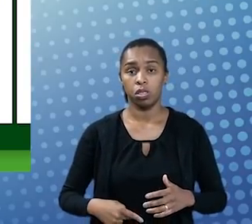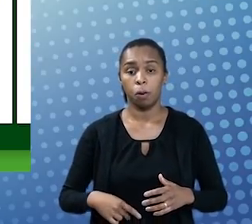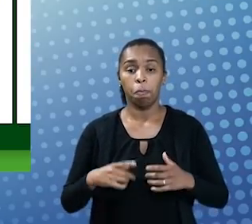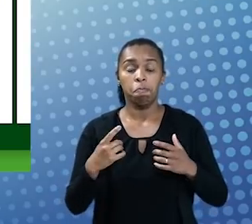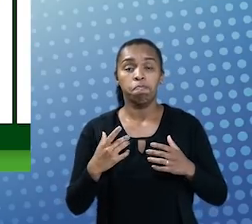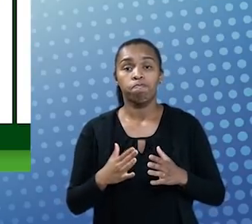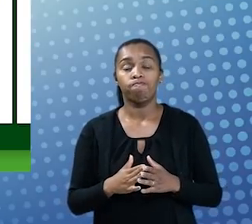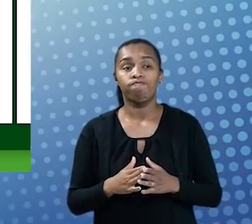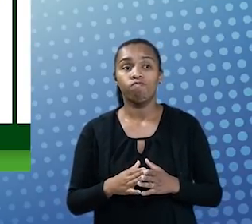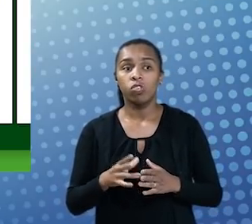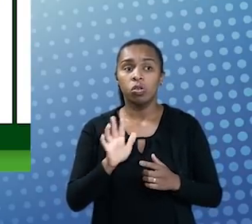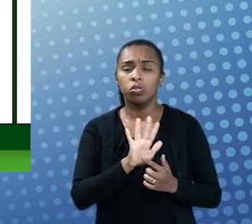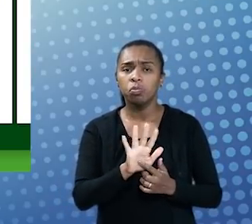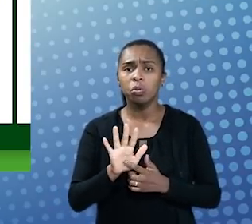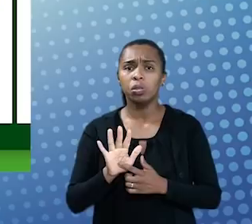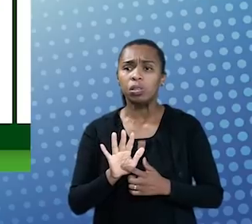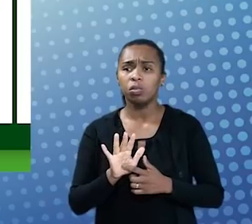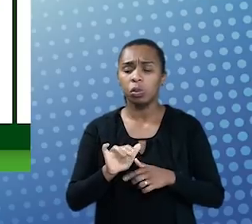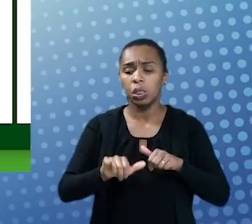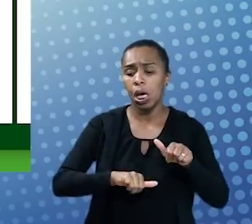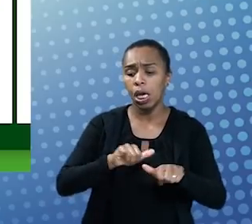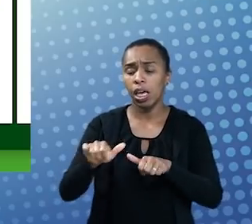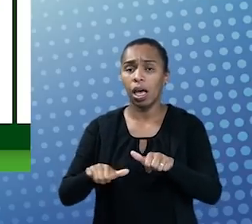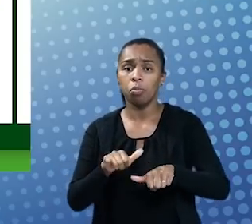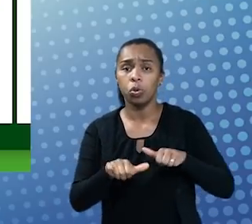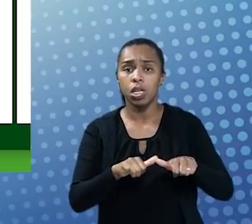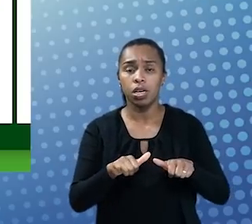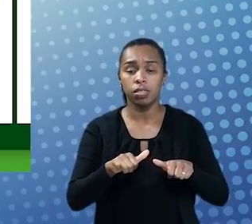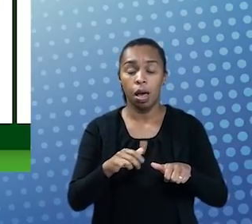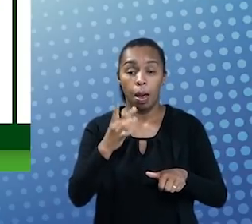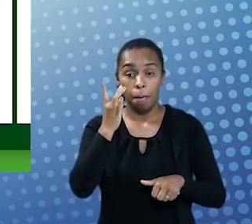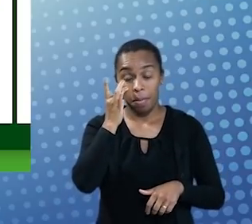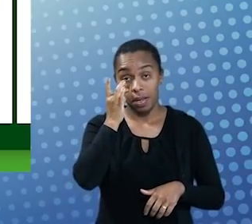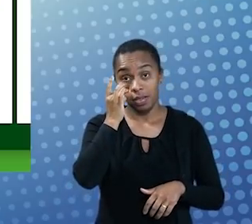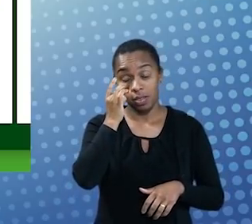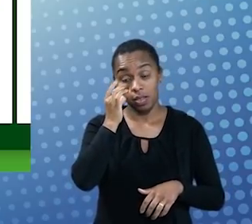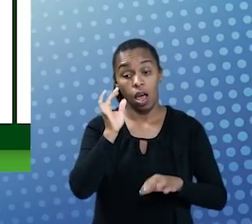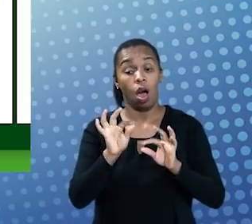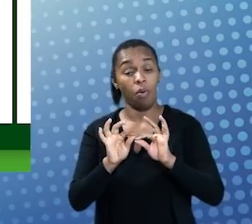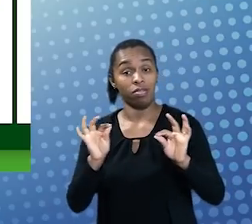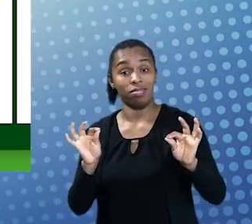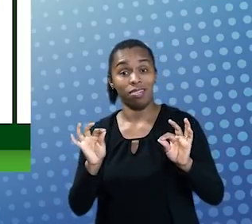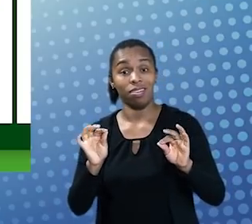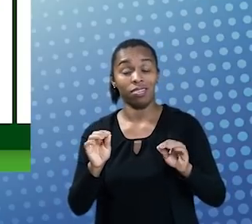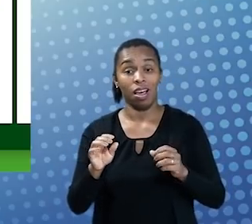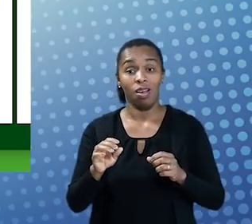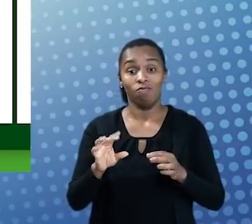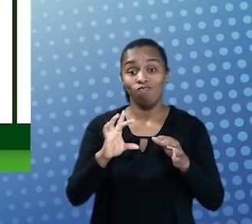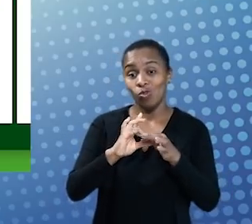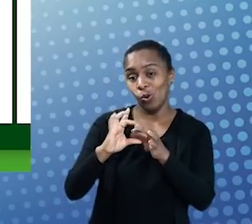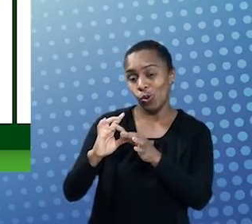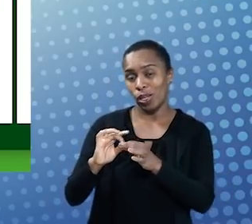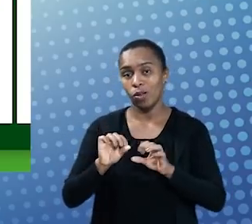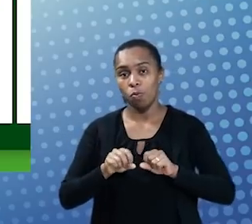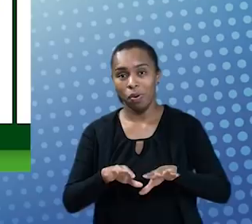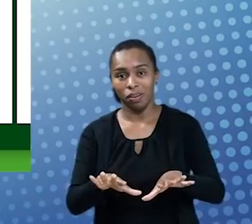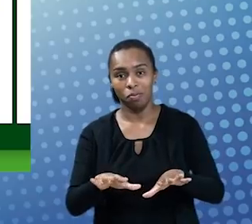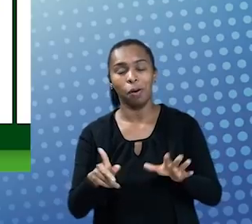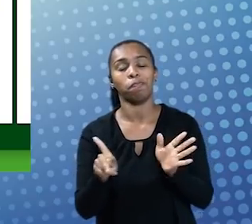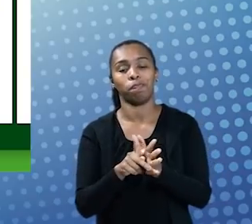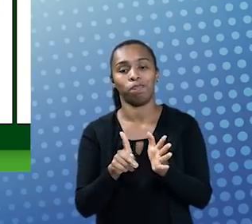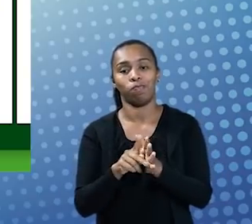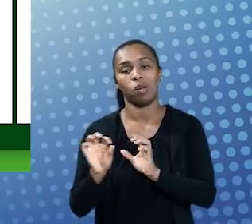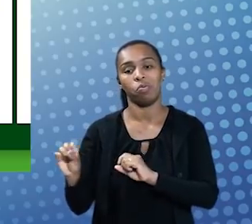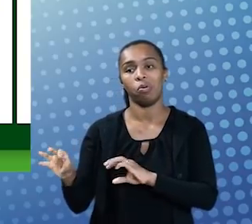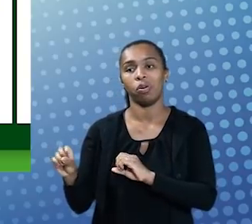verificamos que nessa transição entre o presencial e o à distância, sobretudo agora, em contexto de pandemia, a própria educação à distância, hoje,